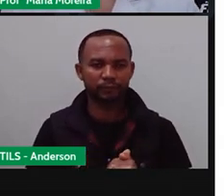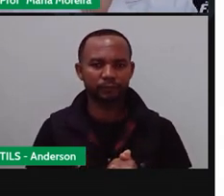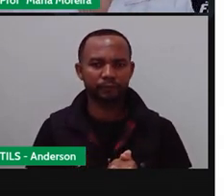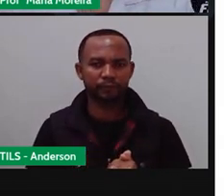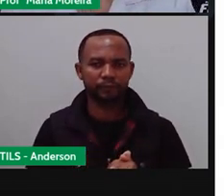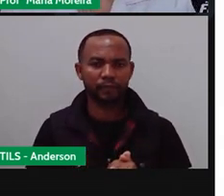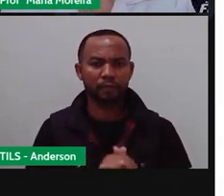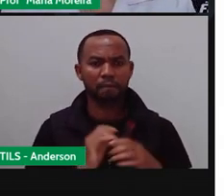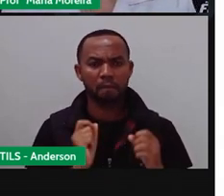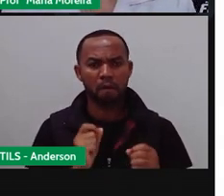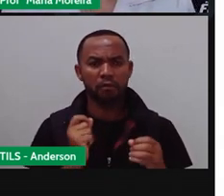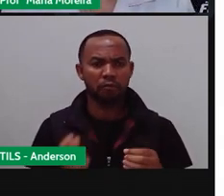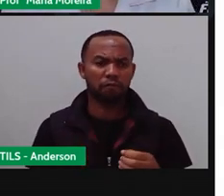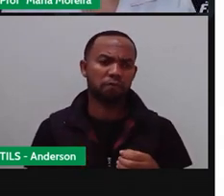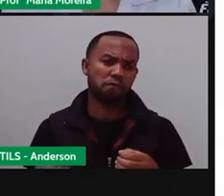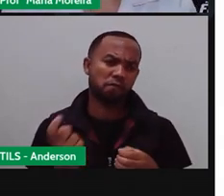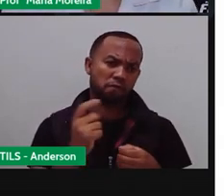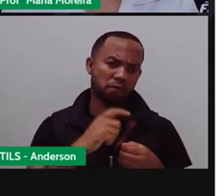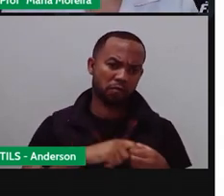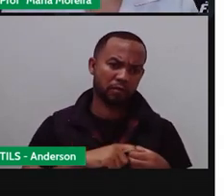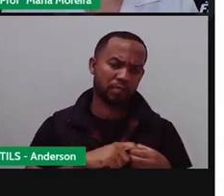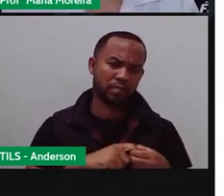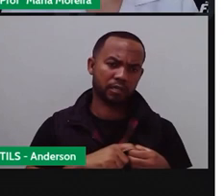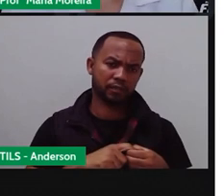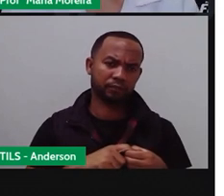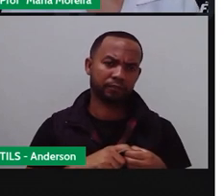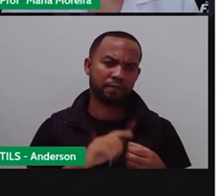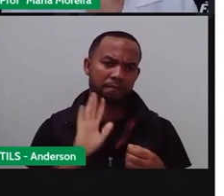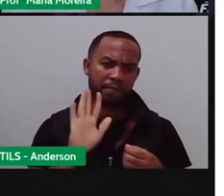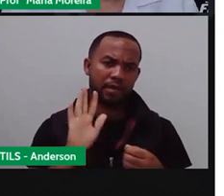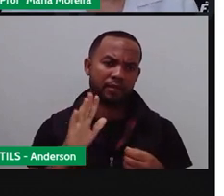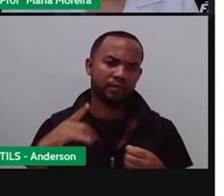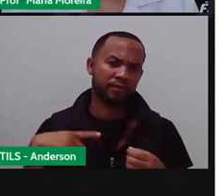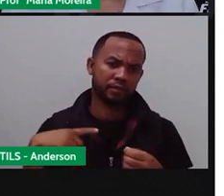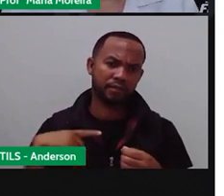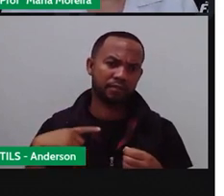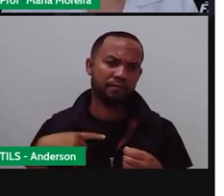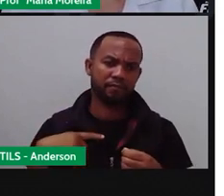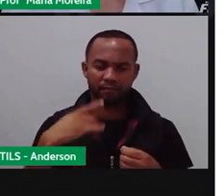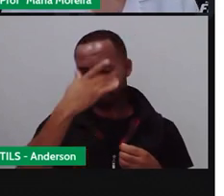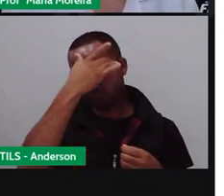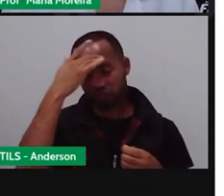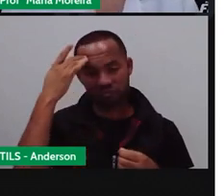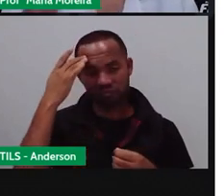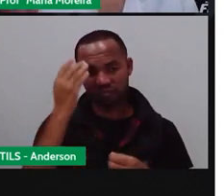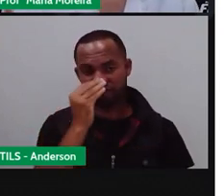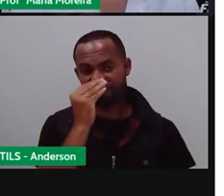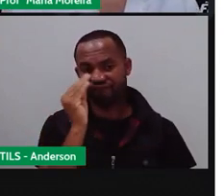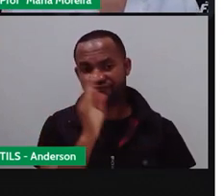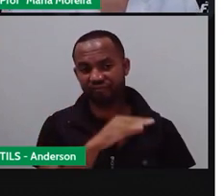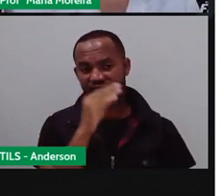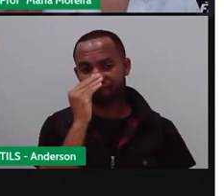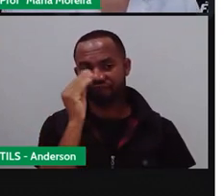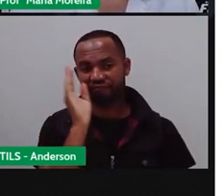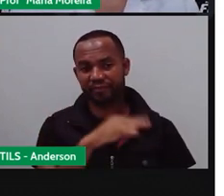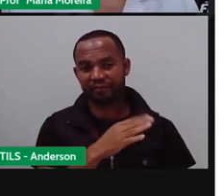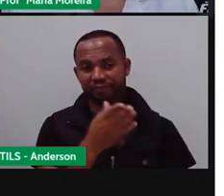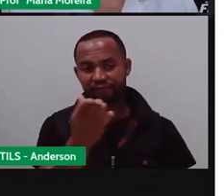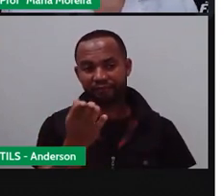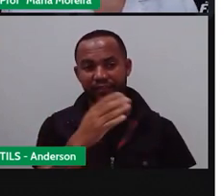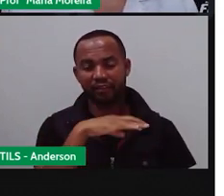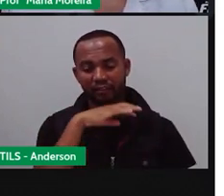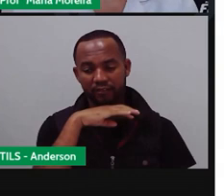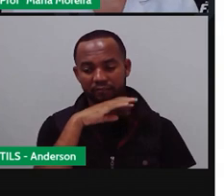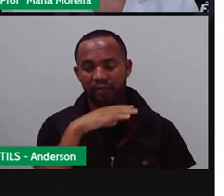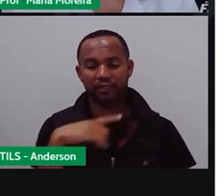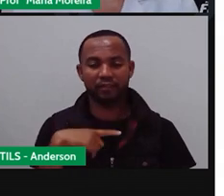dele voltar para a natureza, porque algumas pessoas, elas não respeitam, tá? Bom, um exemplo desse animal extinto na